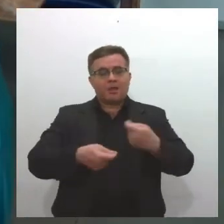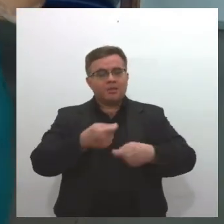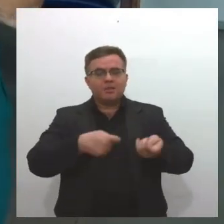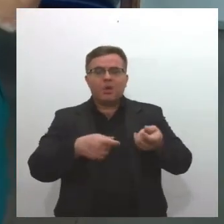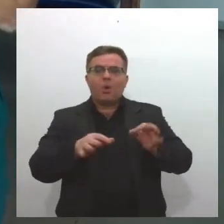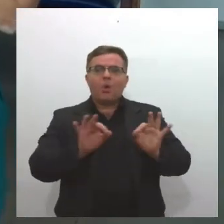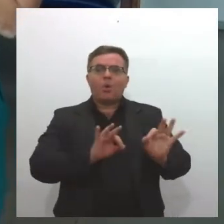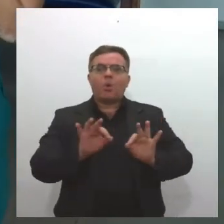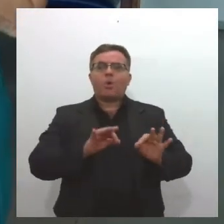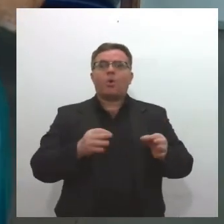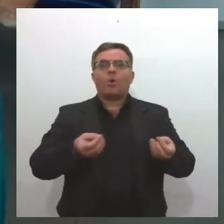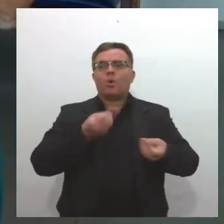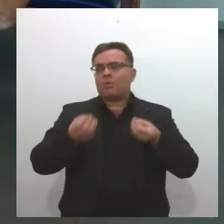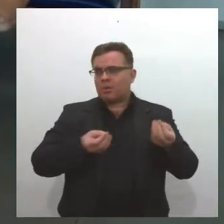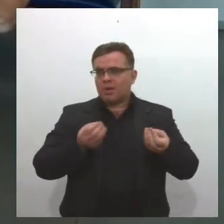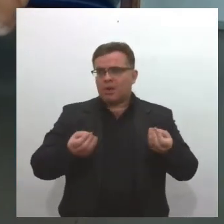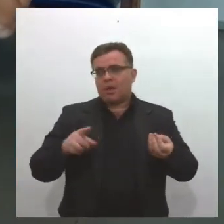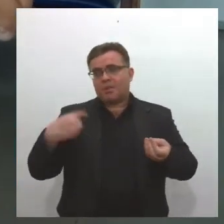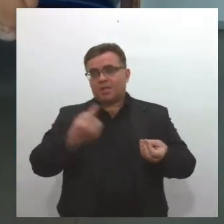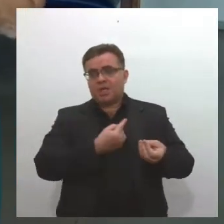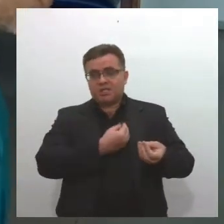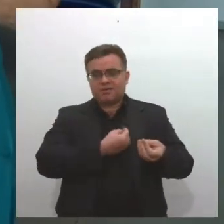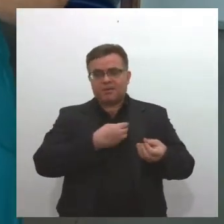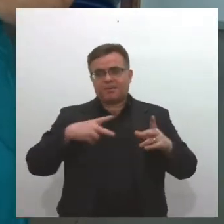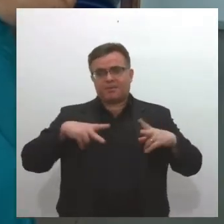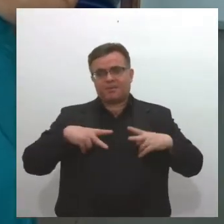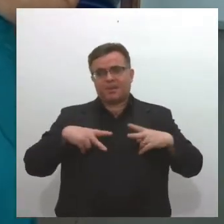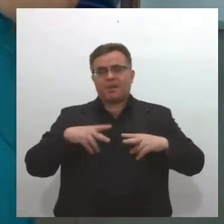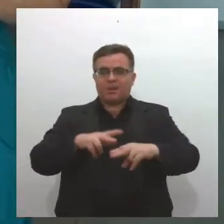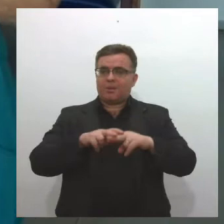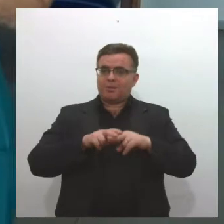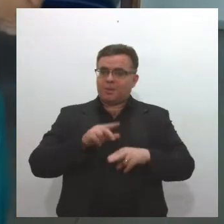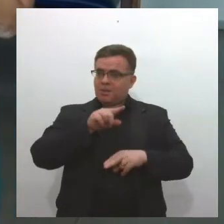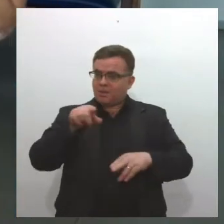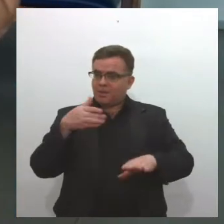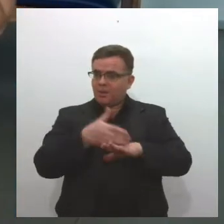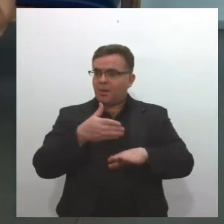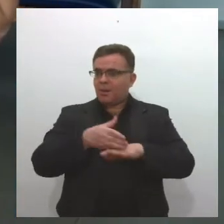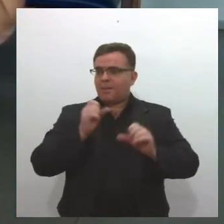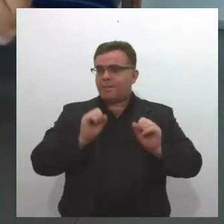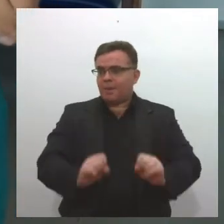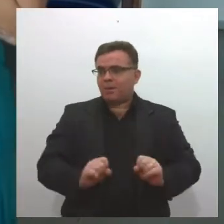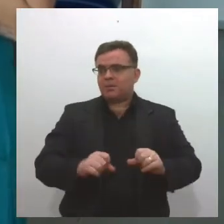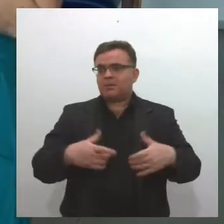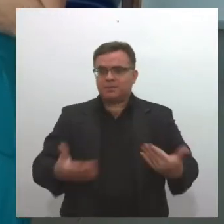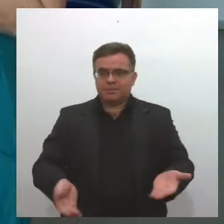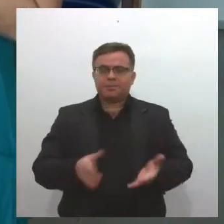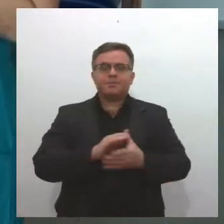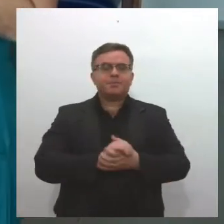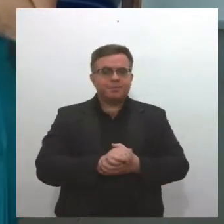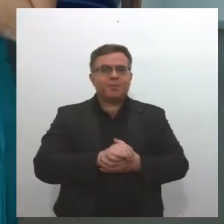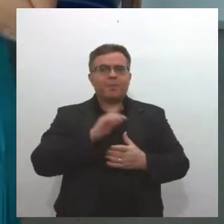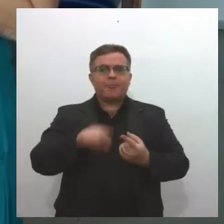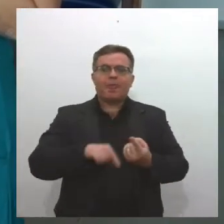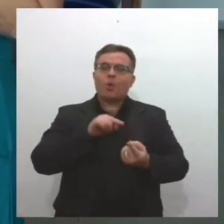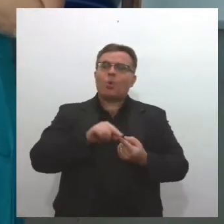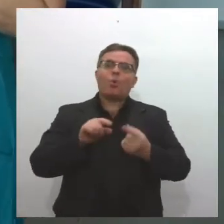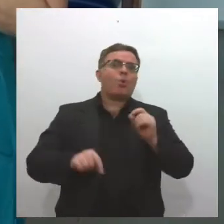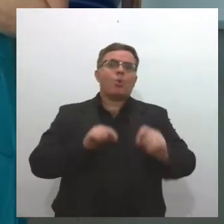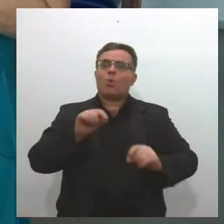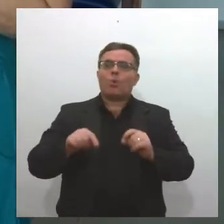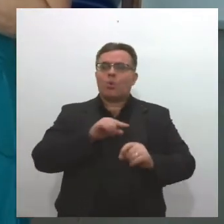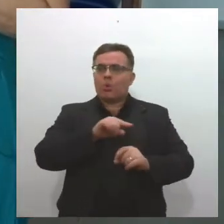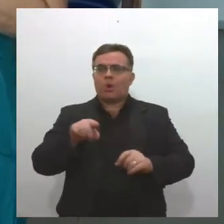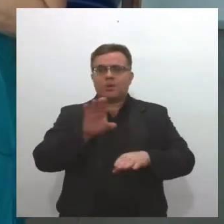vida doméstica, não é? Então, vale a pena conferir a lista de opções que nós temos. O objetivo desses